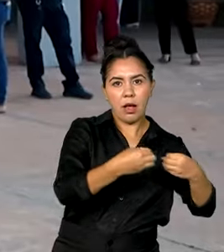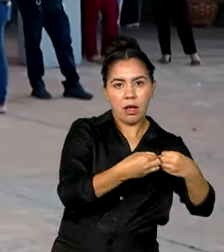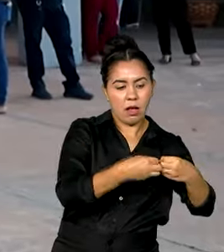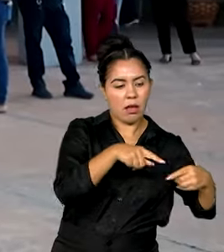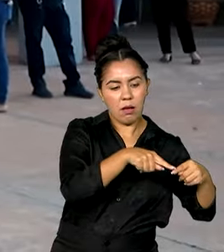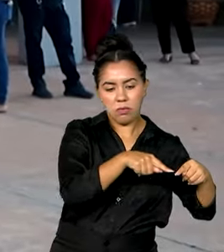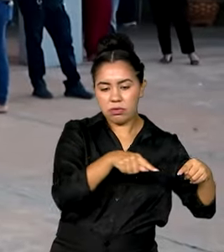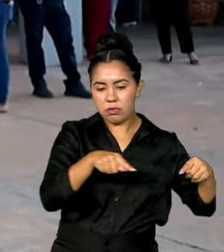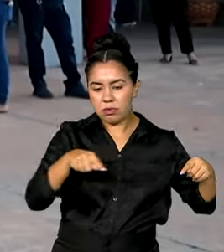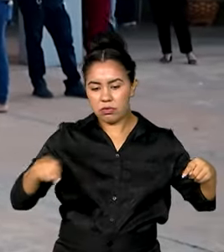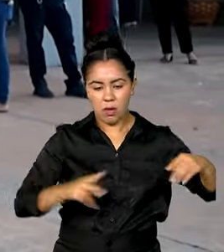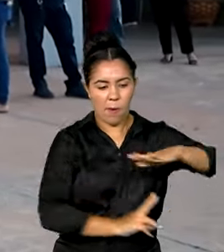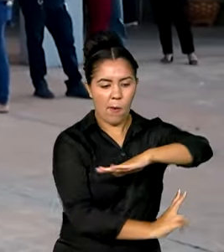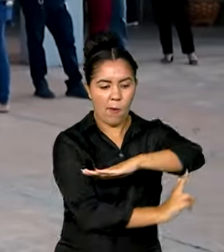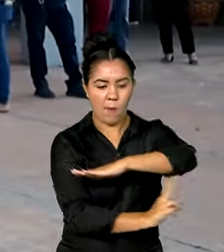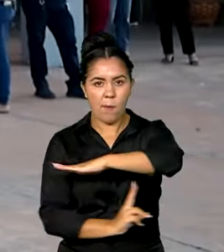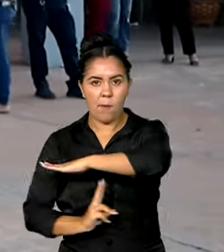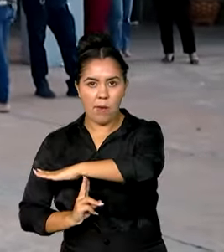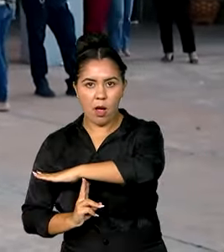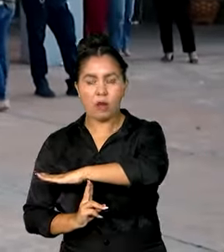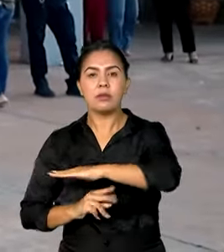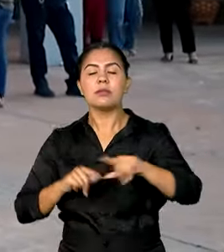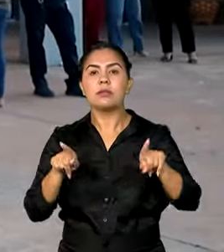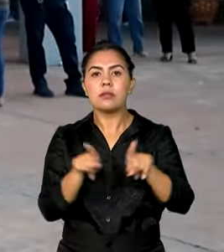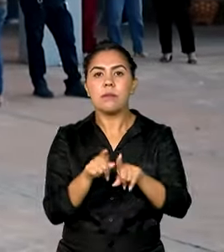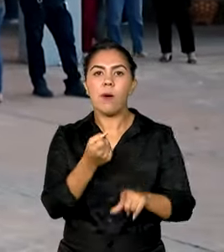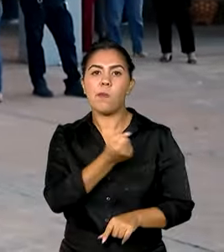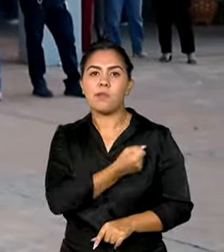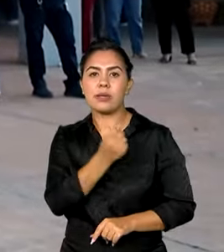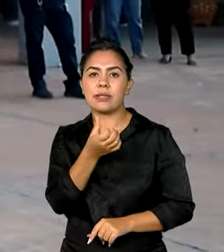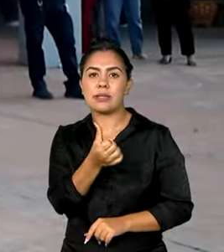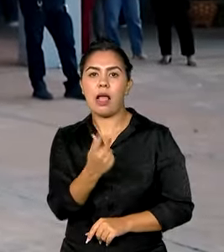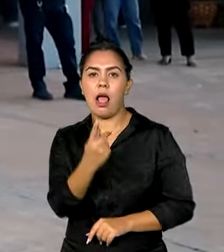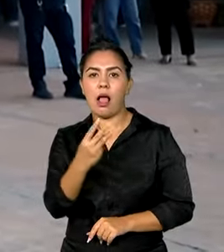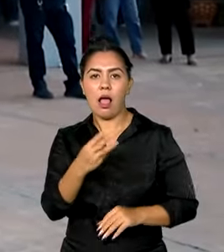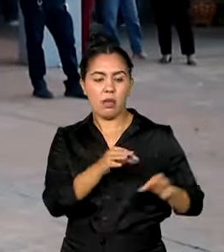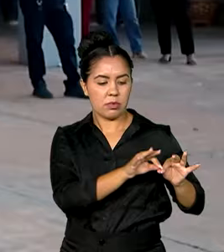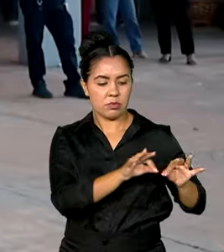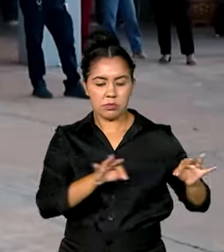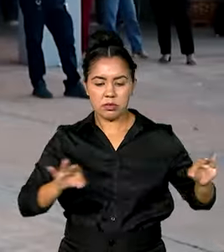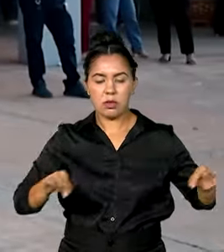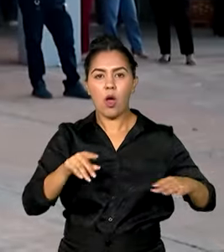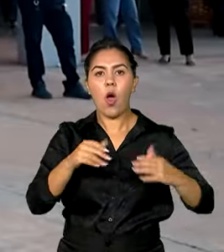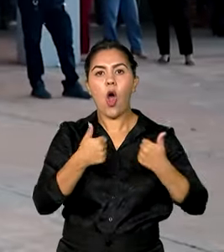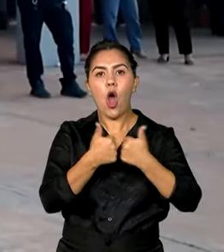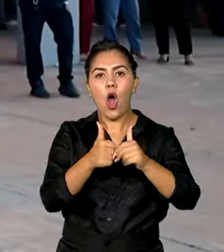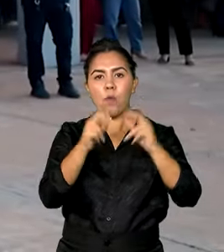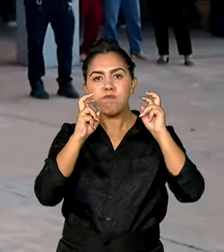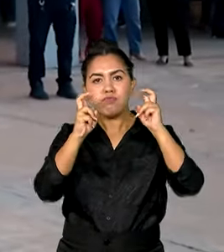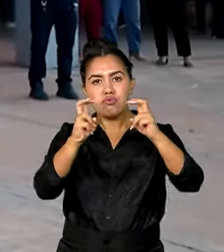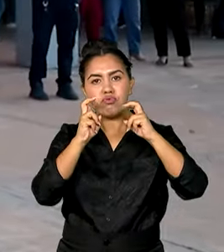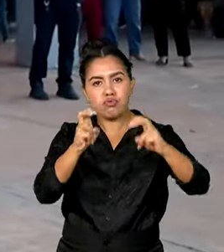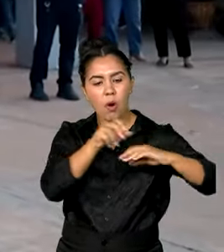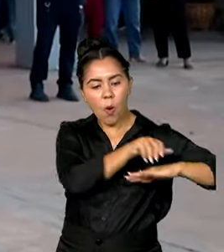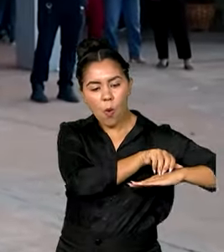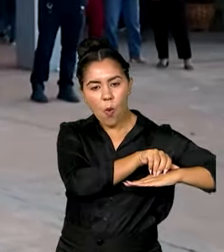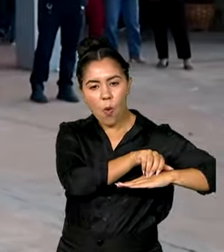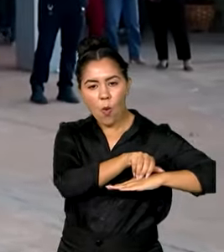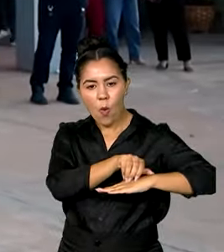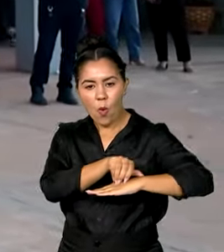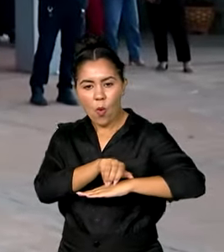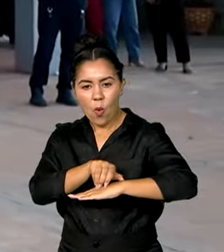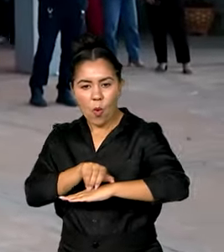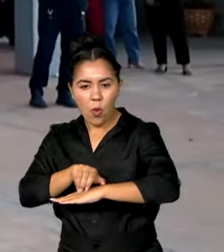Mas não é só uma ponte. Também tem faixa. São seis quilômetros de faixa exclusiva de ônibus. A gente vai fazer um modal, que vai ligar do